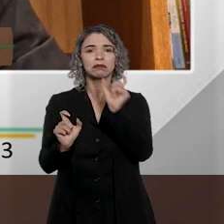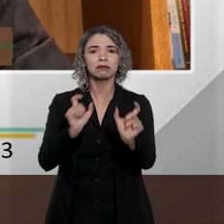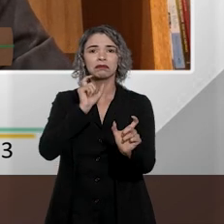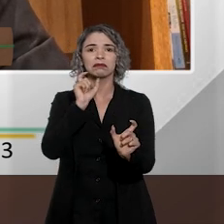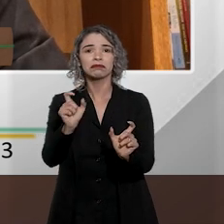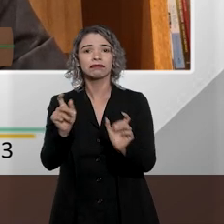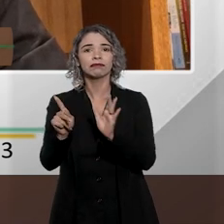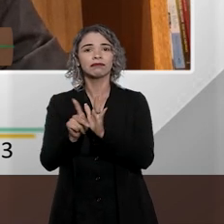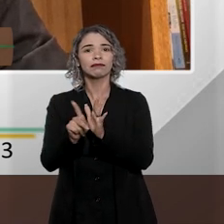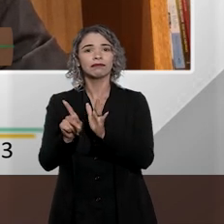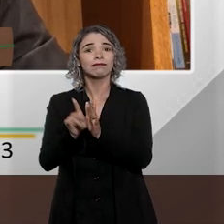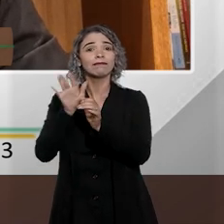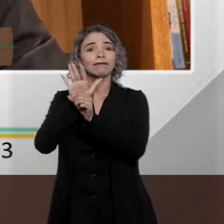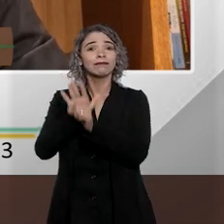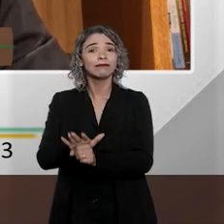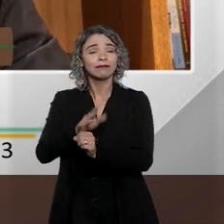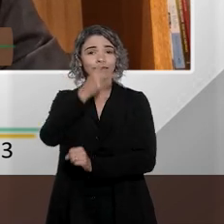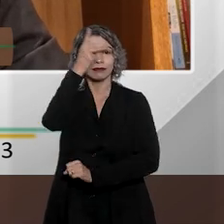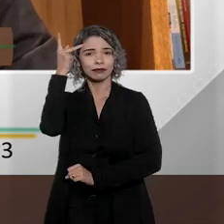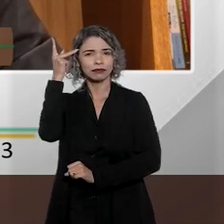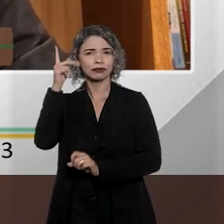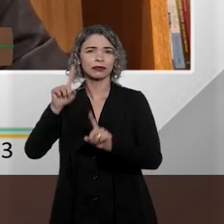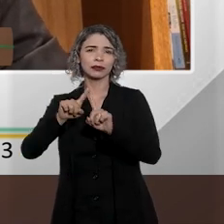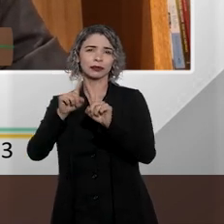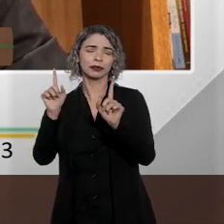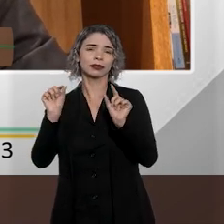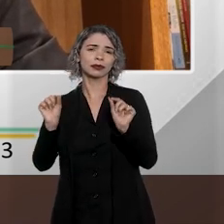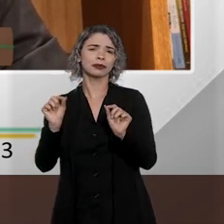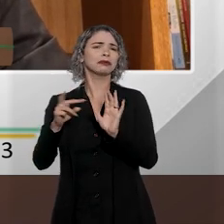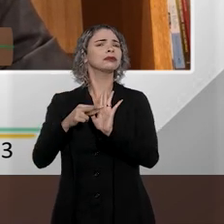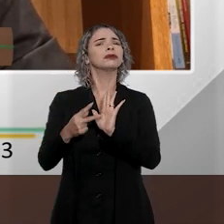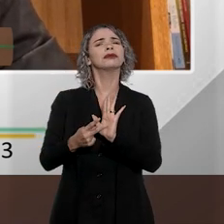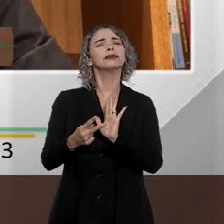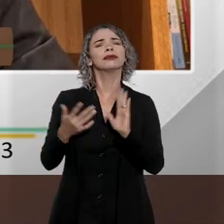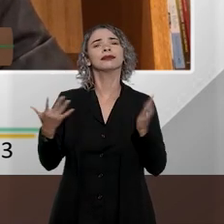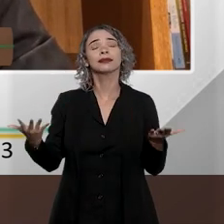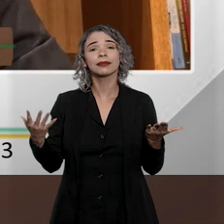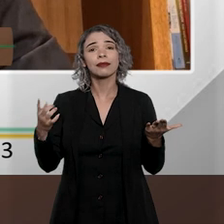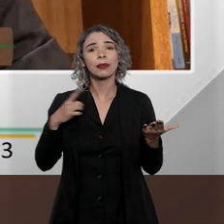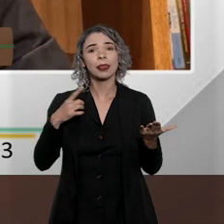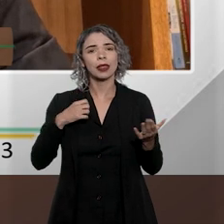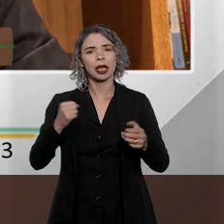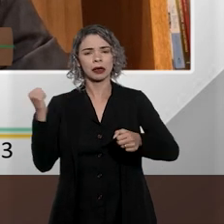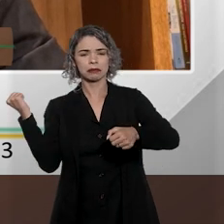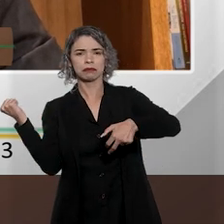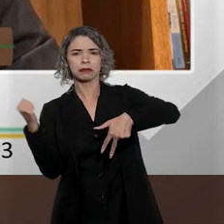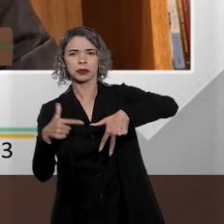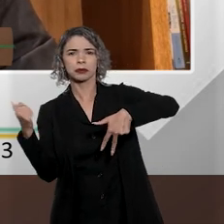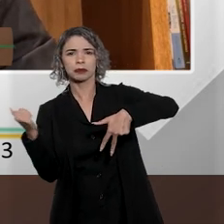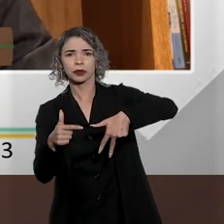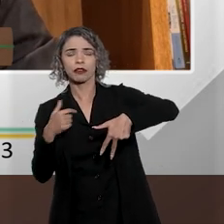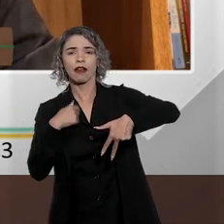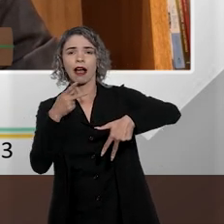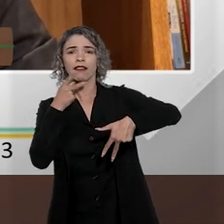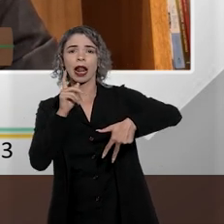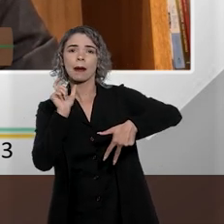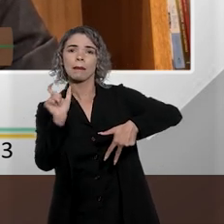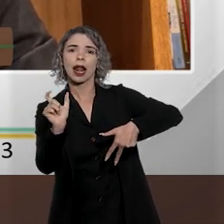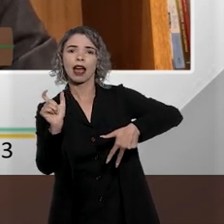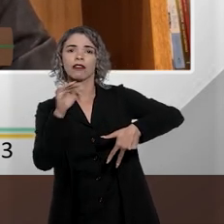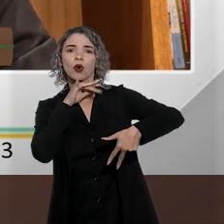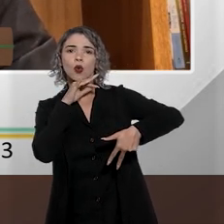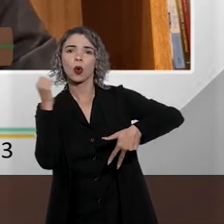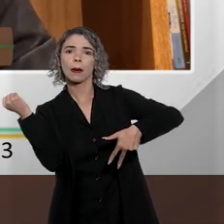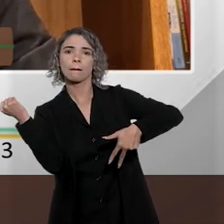a dignidade ou decoro. Mas, de uma forma mais prática, o que seria isso? Injuriar é adjetivar pejorativamente,